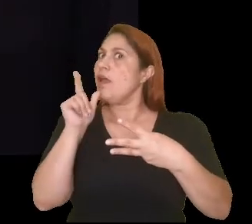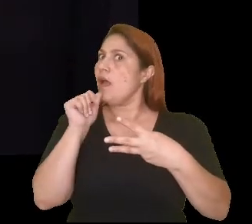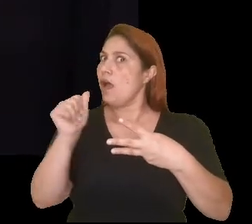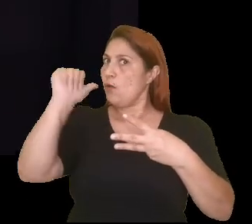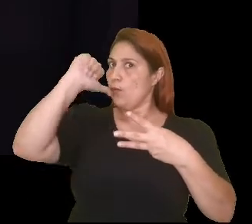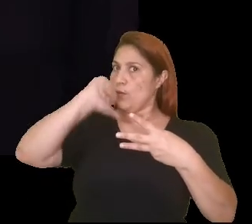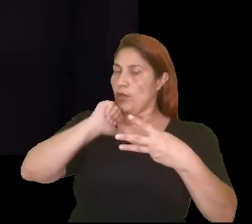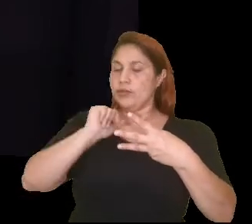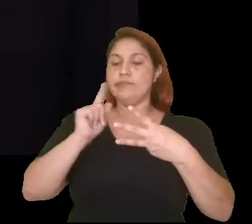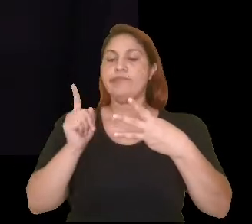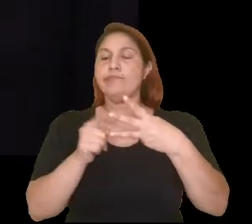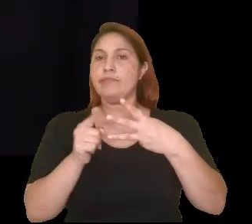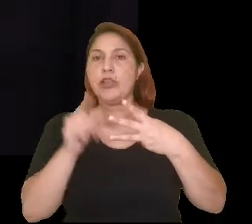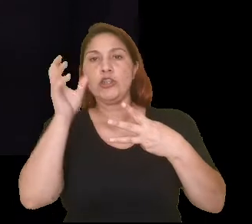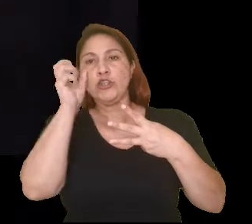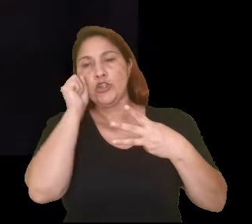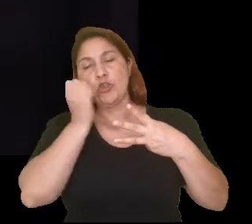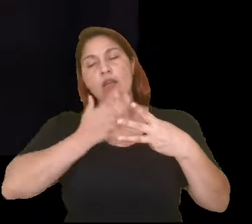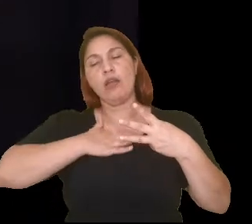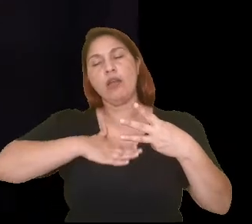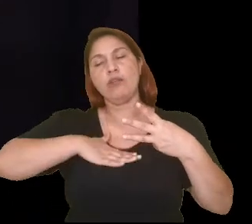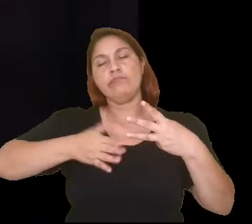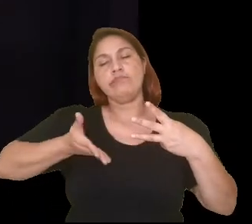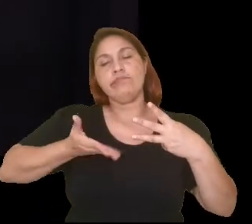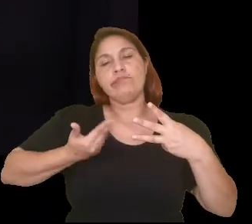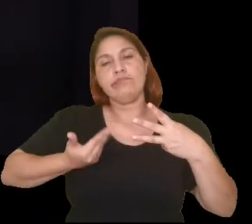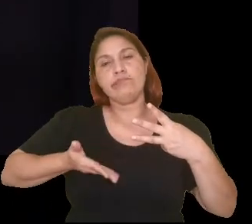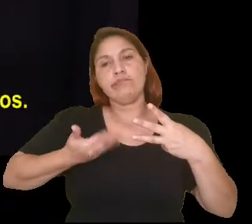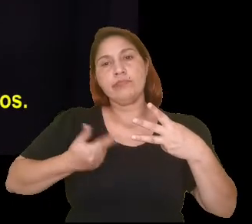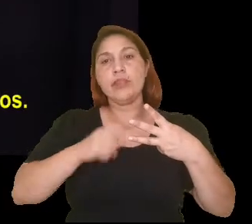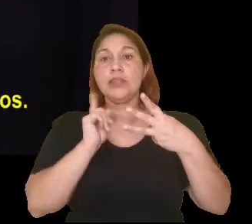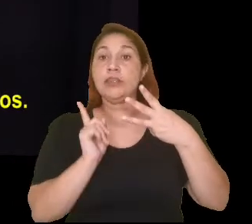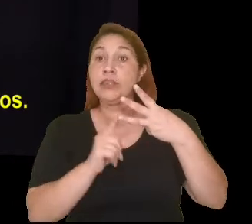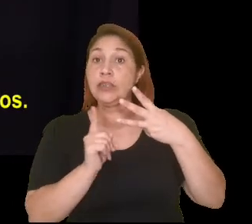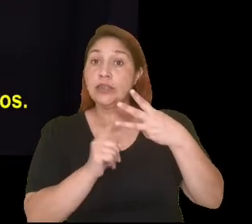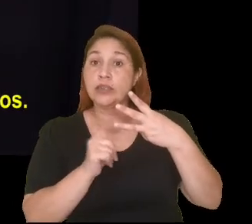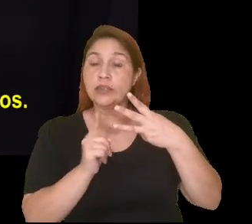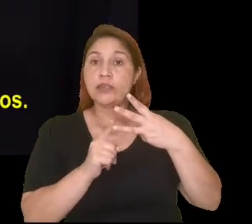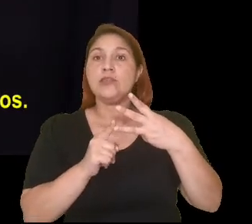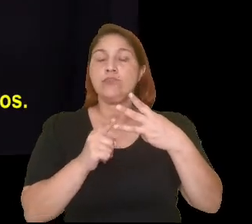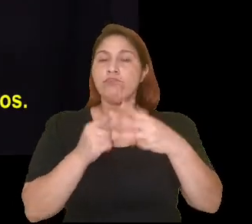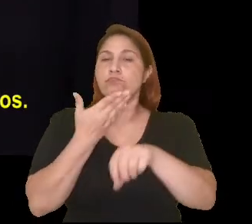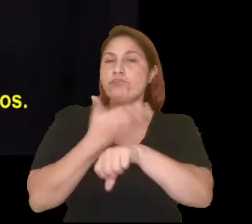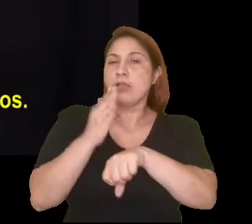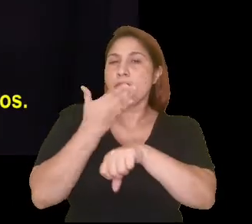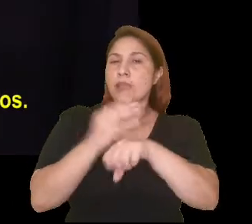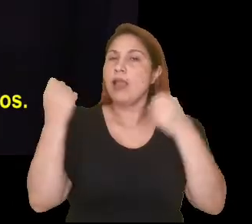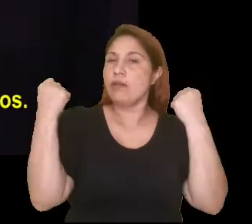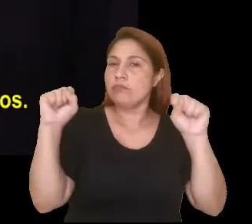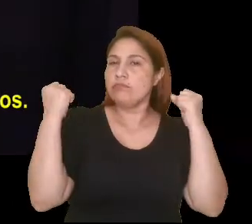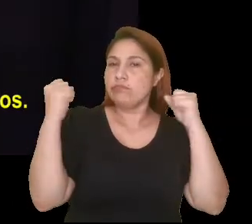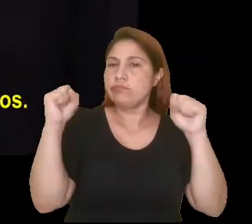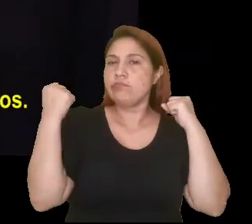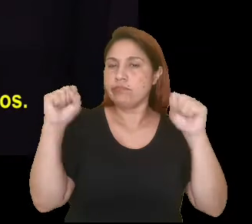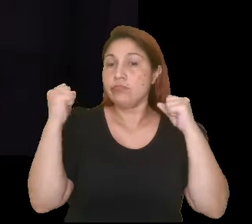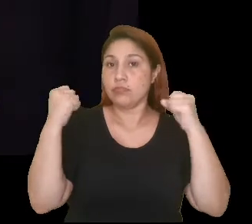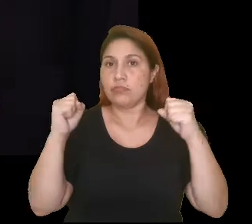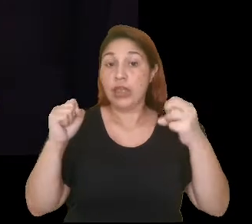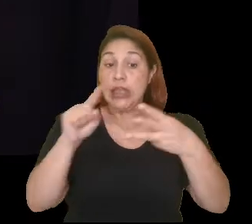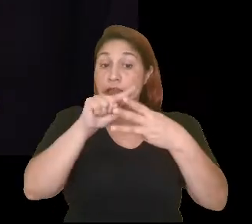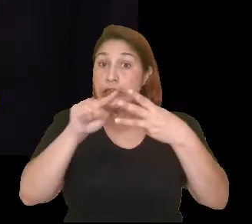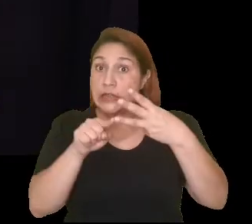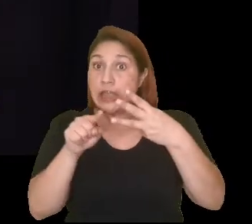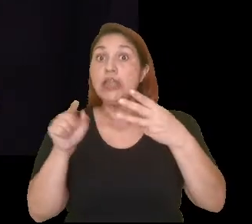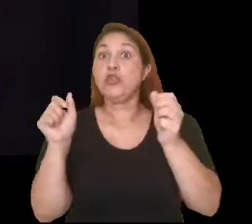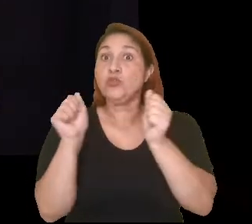hidratação, segundo, sono, descanso ou relaxamento, e terceiro, a prática de atividades e exercícios físicos.